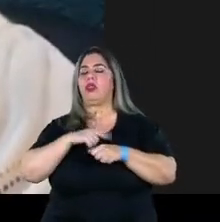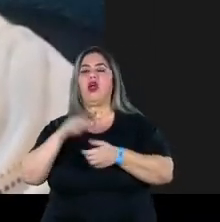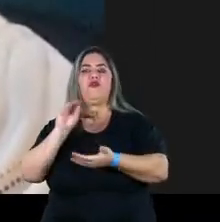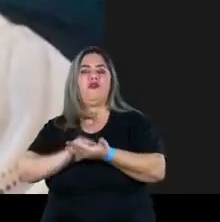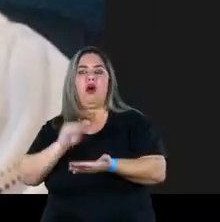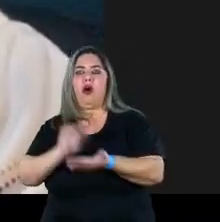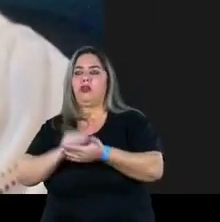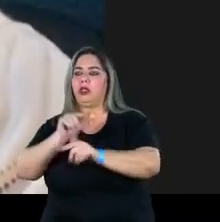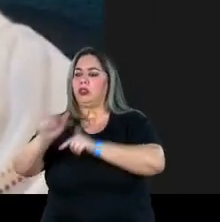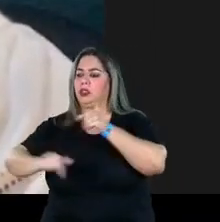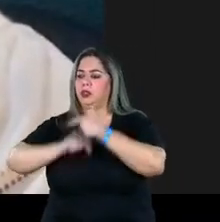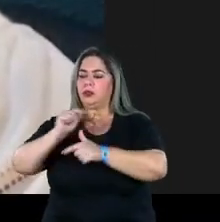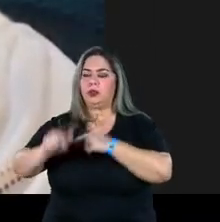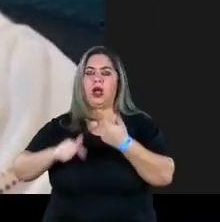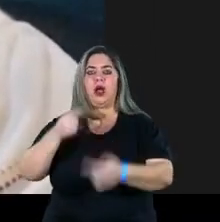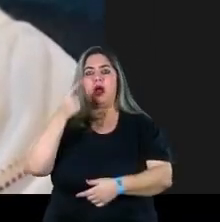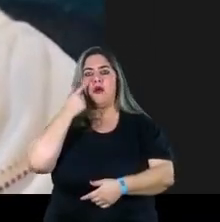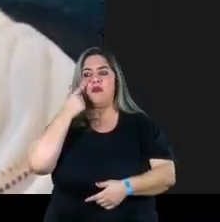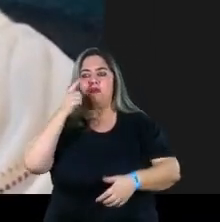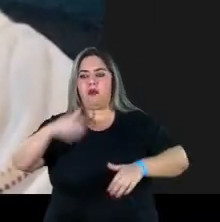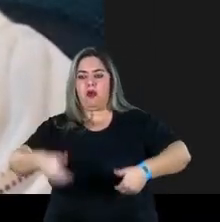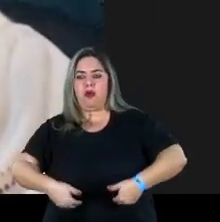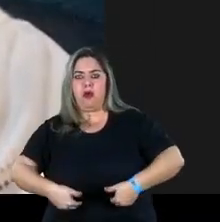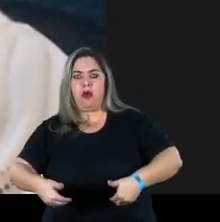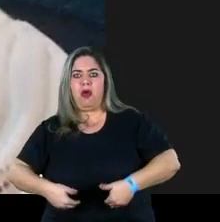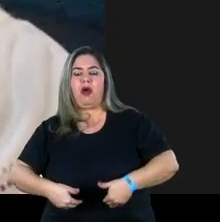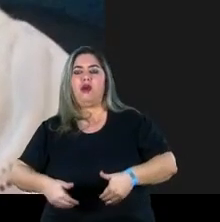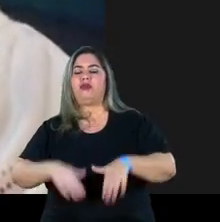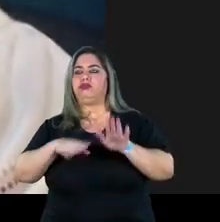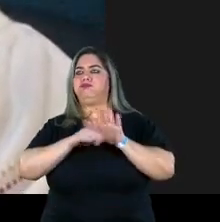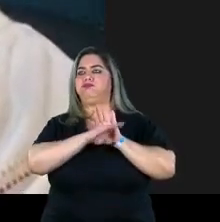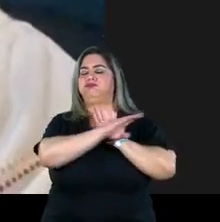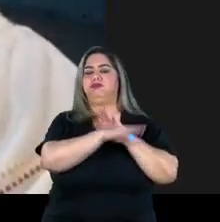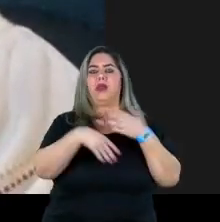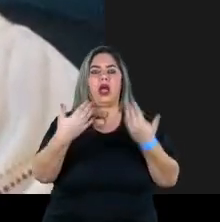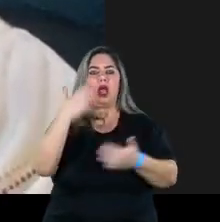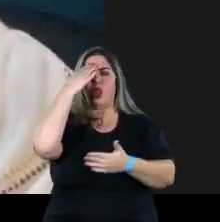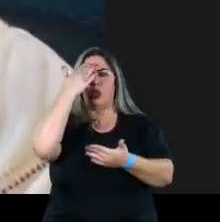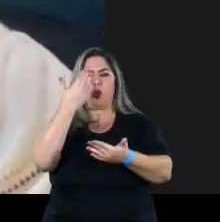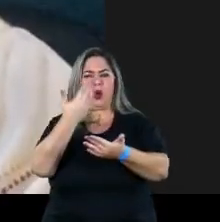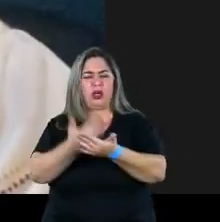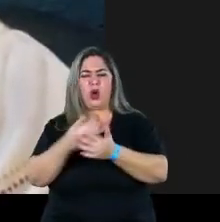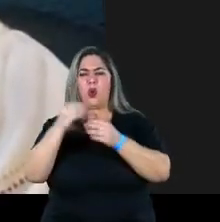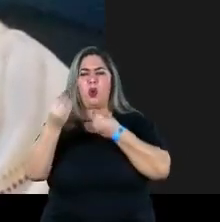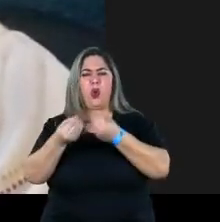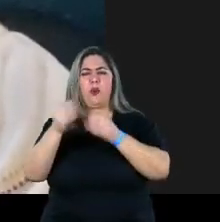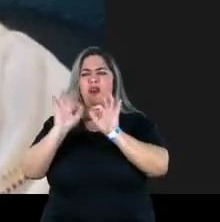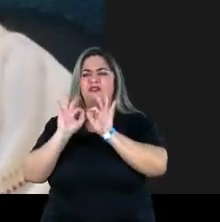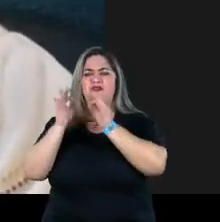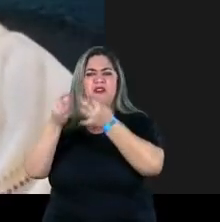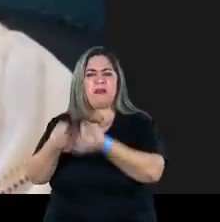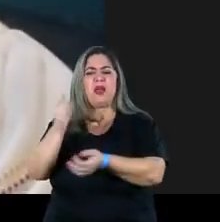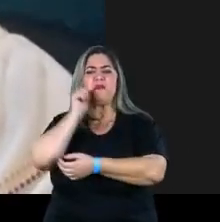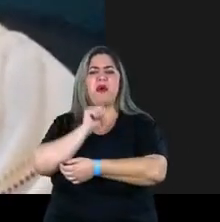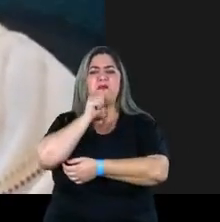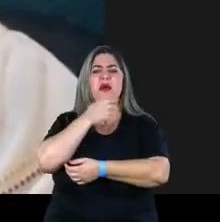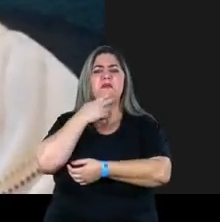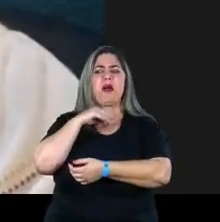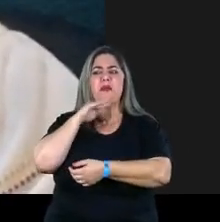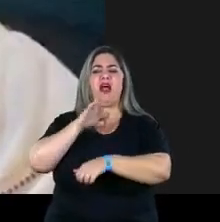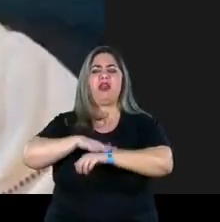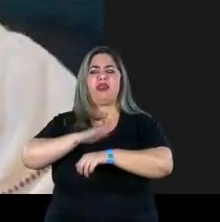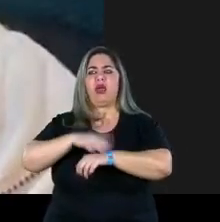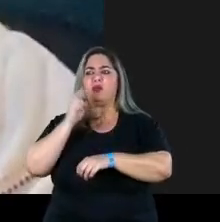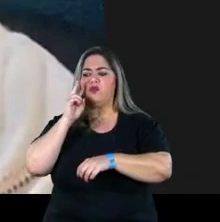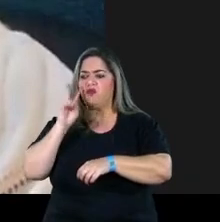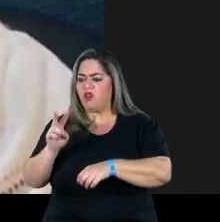era gravíssimo, e aí você vence a advento da fome no meio dessa tempestade. E aí eu não acredito que os pais de família, pais e mães, vão ficar o tempo